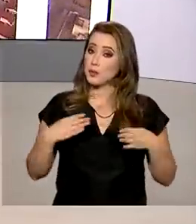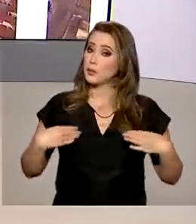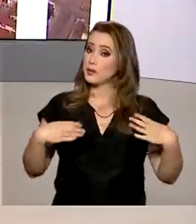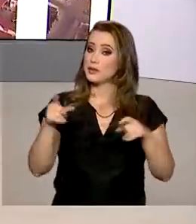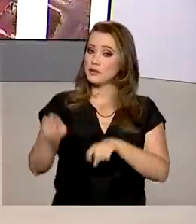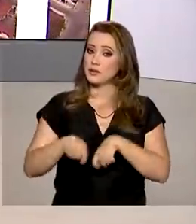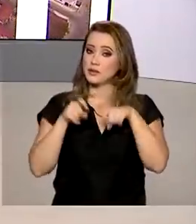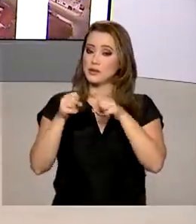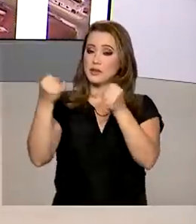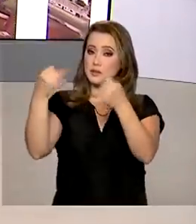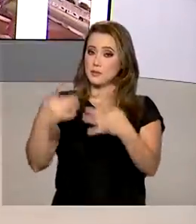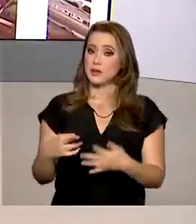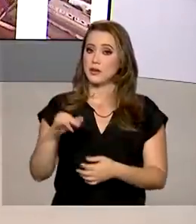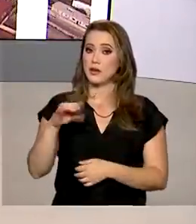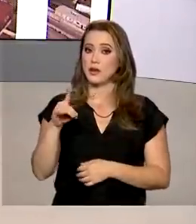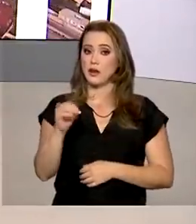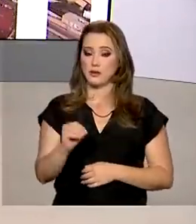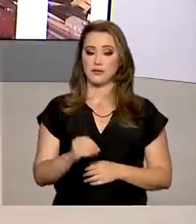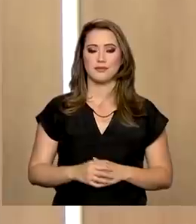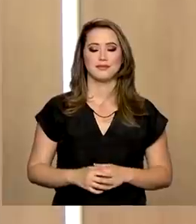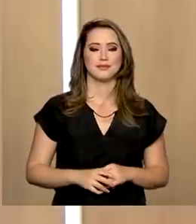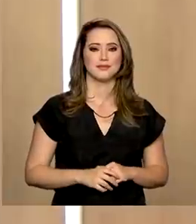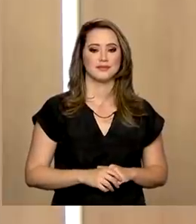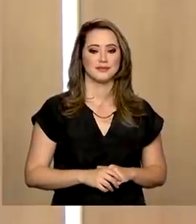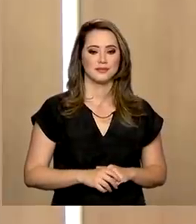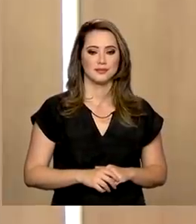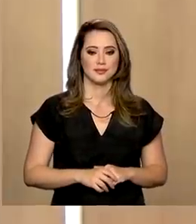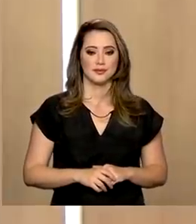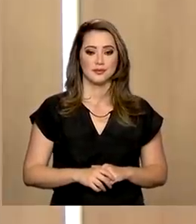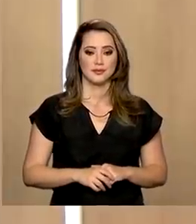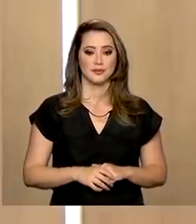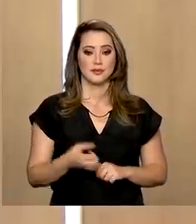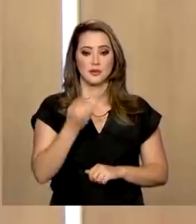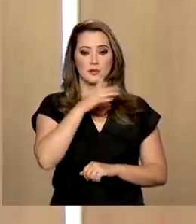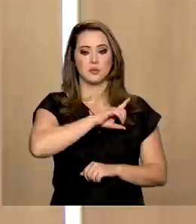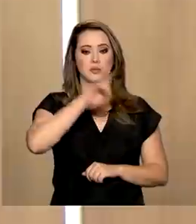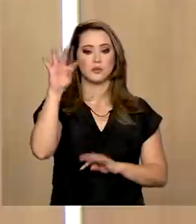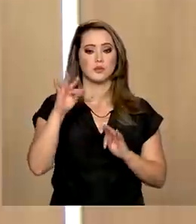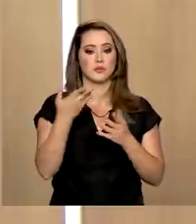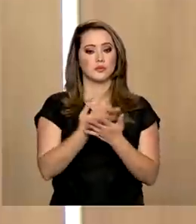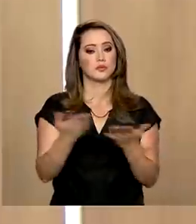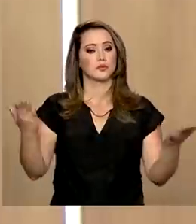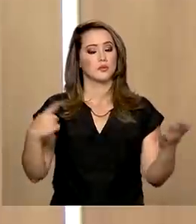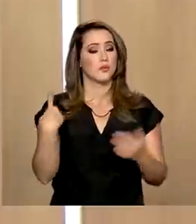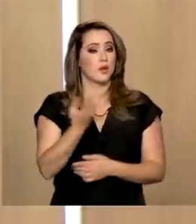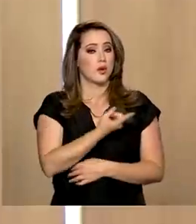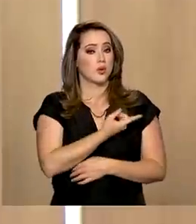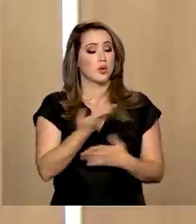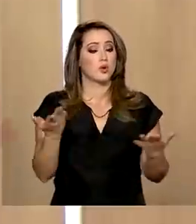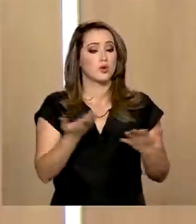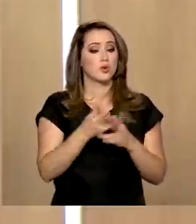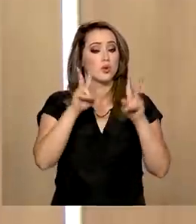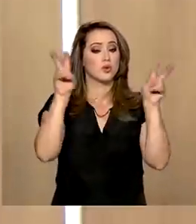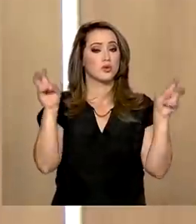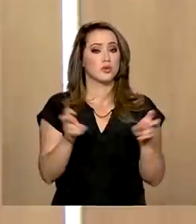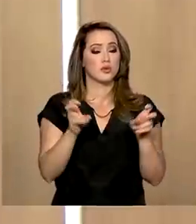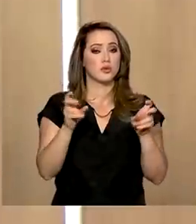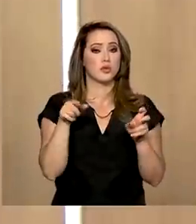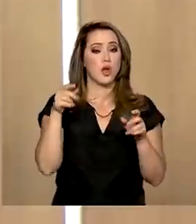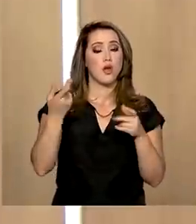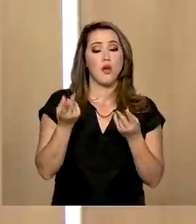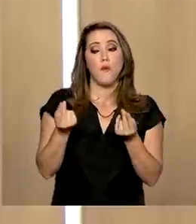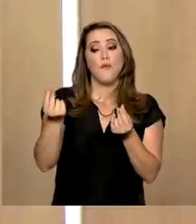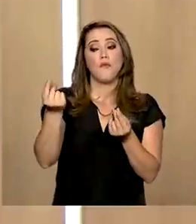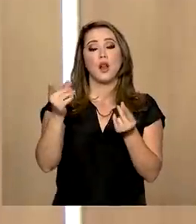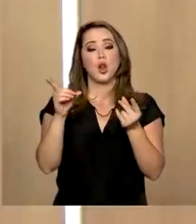e quem comenta para a gente é Ricardo Caldas. Bom dia, bom dia a todos. O nosso tema de hoje são as exportações do